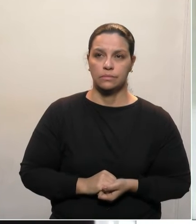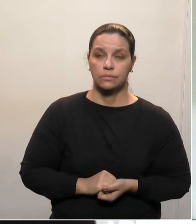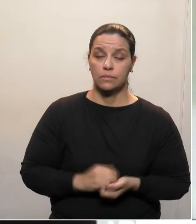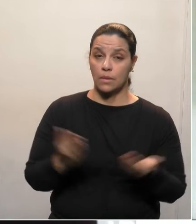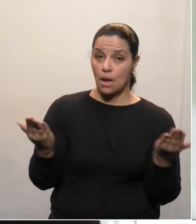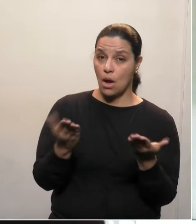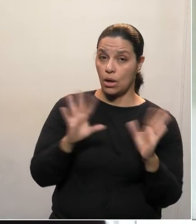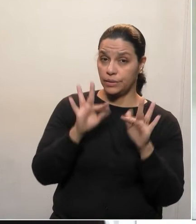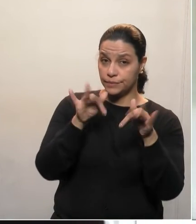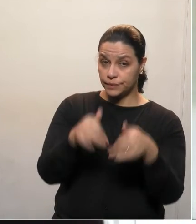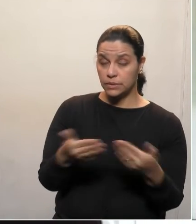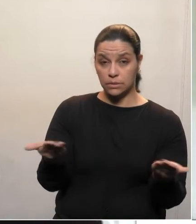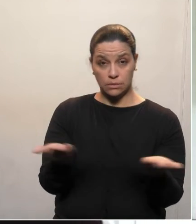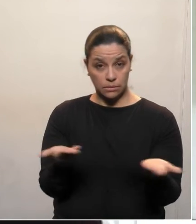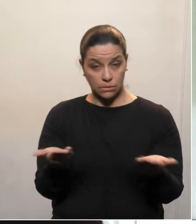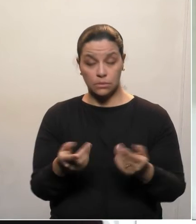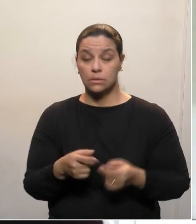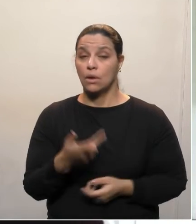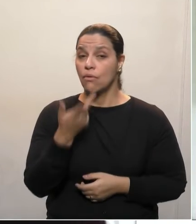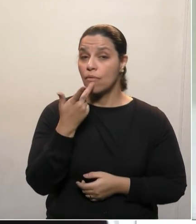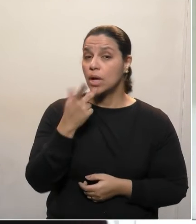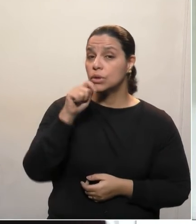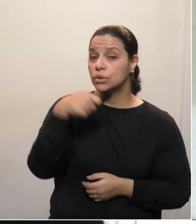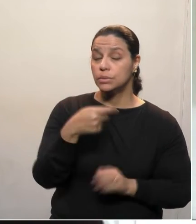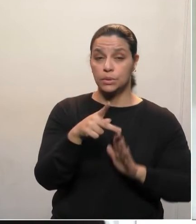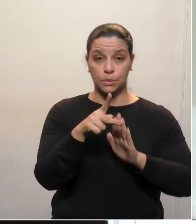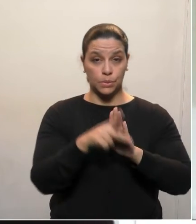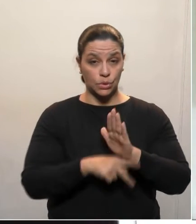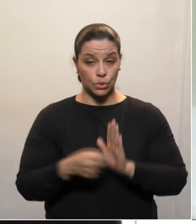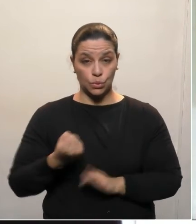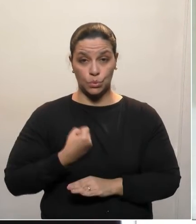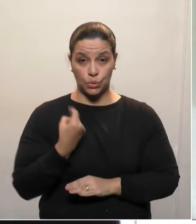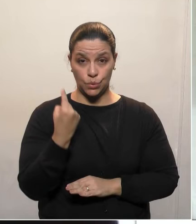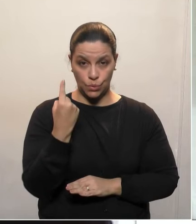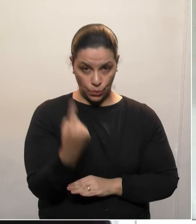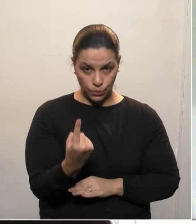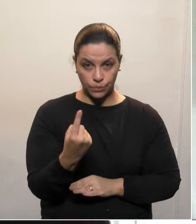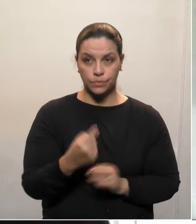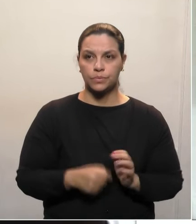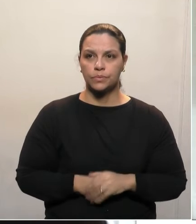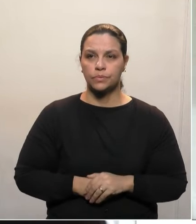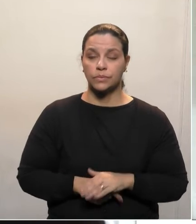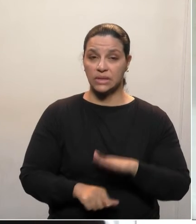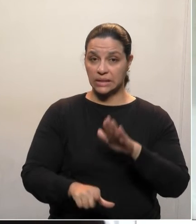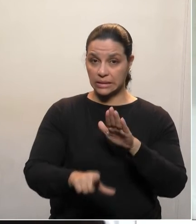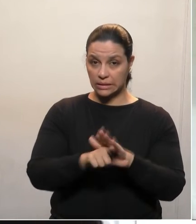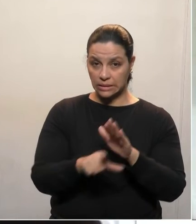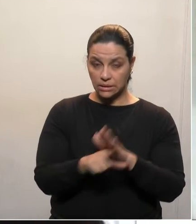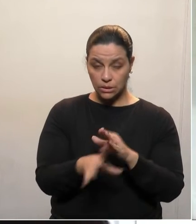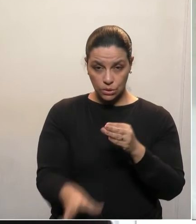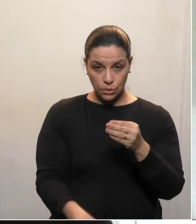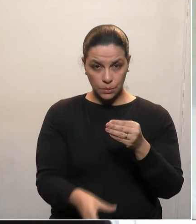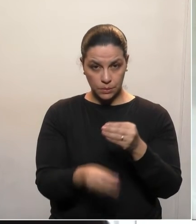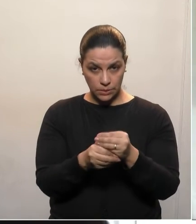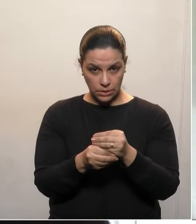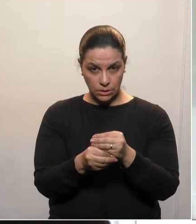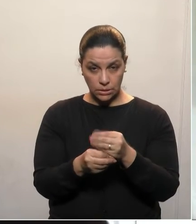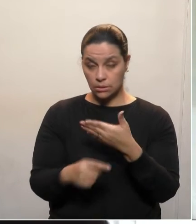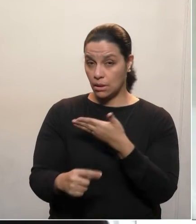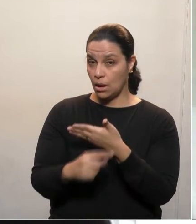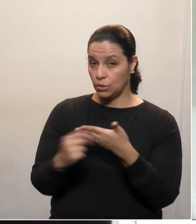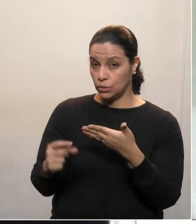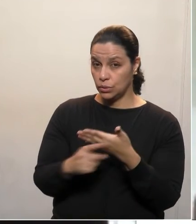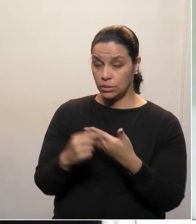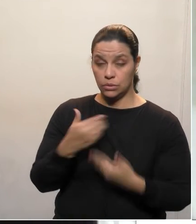E, para finalizar, quero falar do projeto número 1, projeto de lei complementar da autoria do governador, que está tramitando,